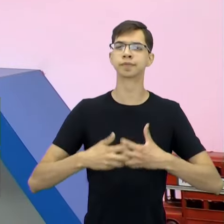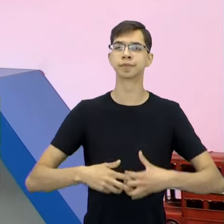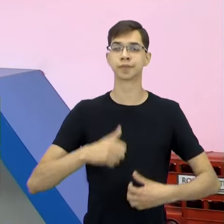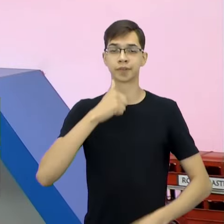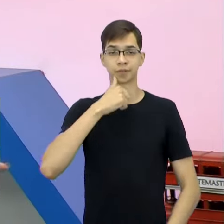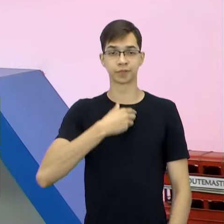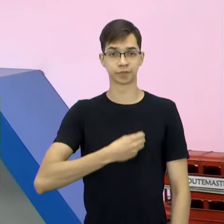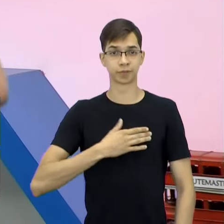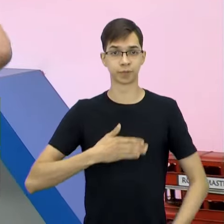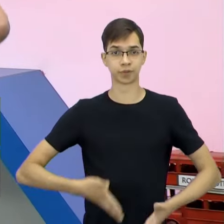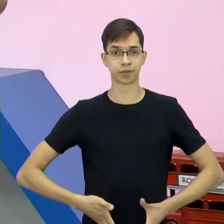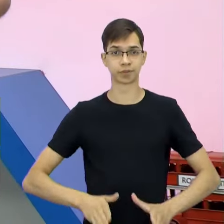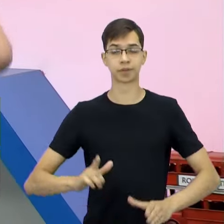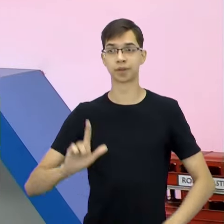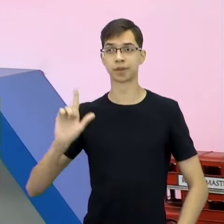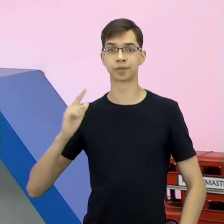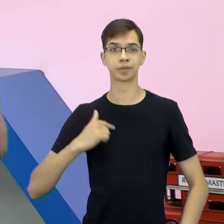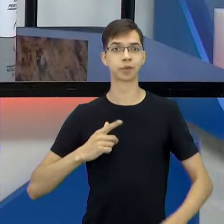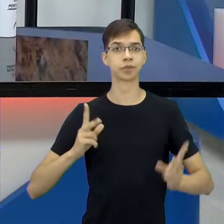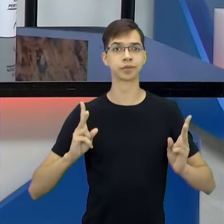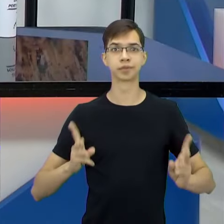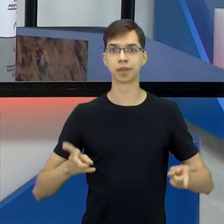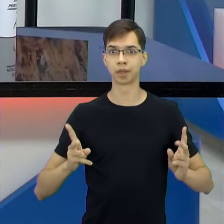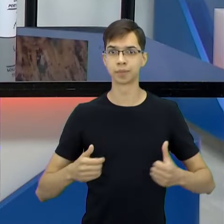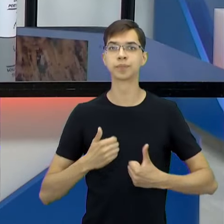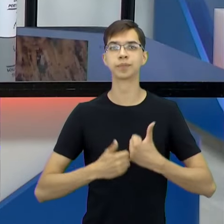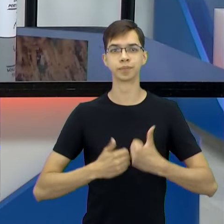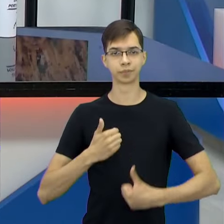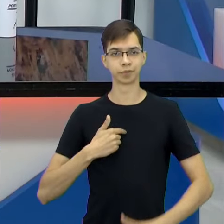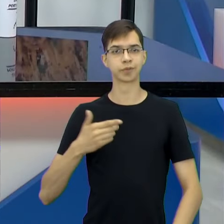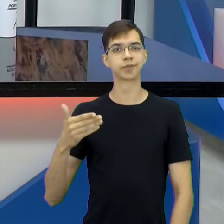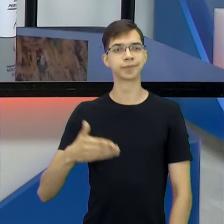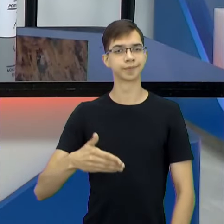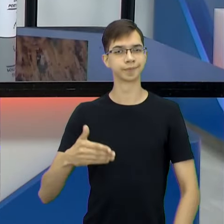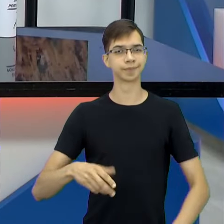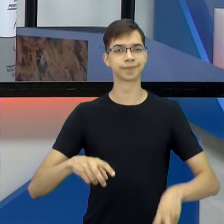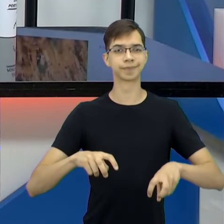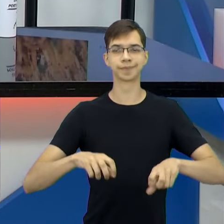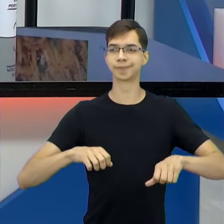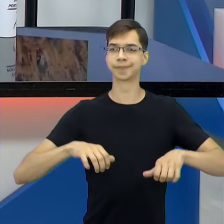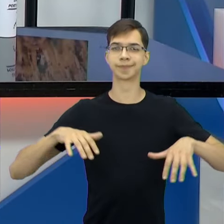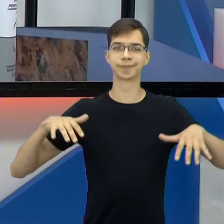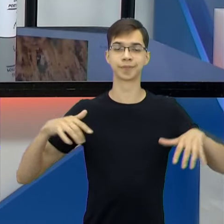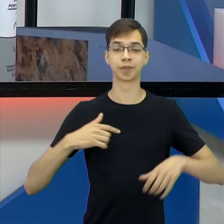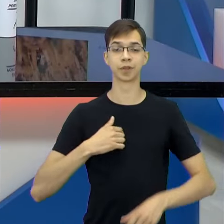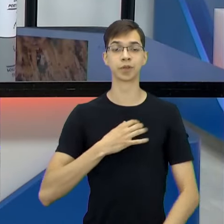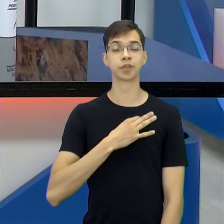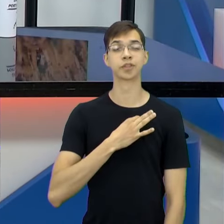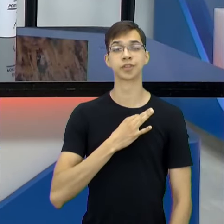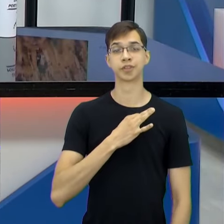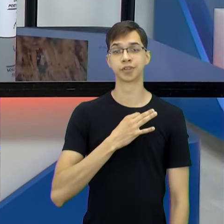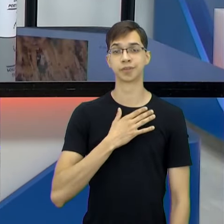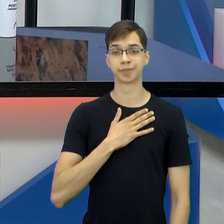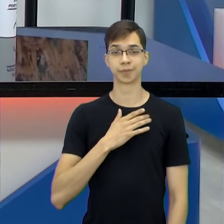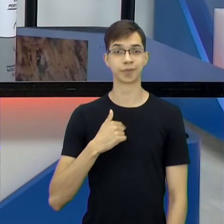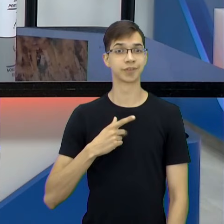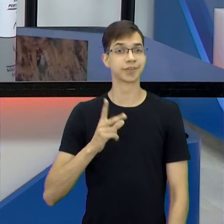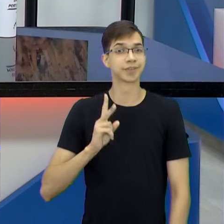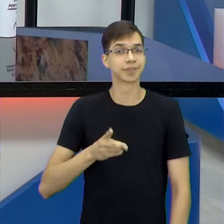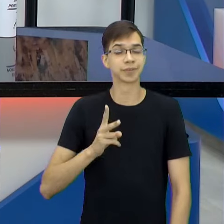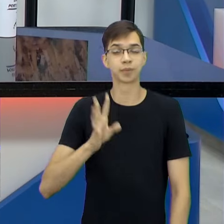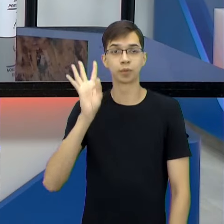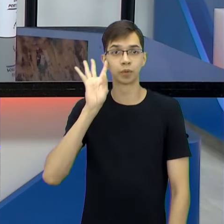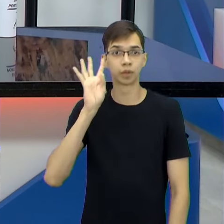sempre fui frequentadora de estádio. Eu tenho um time meu. que, assim, era assim, de toda quarta-feira